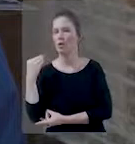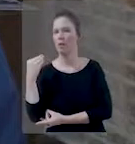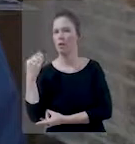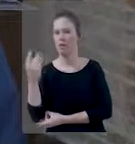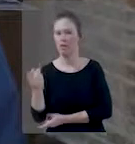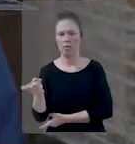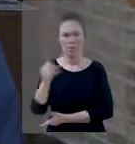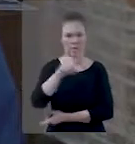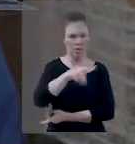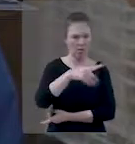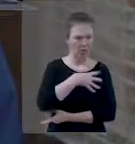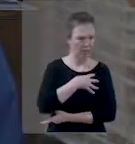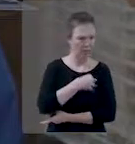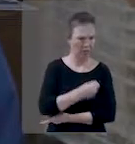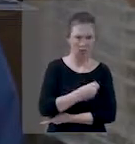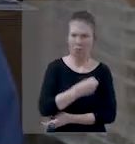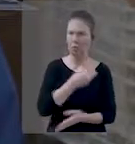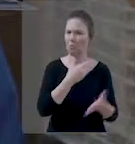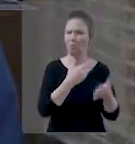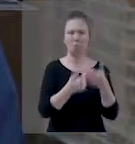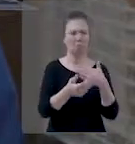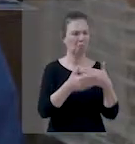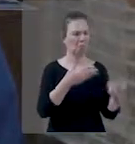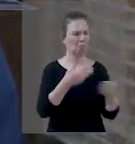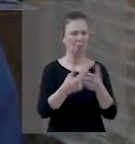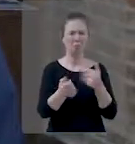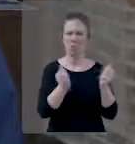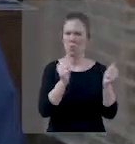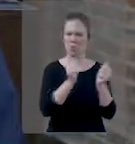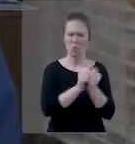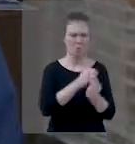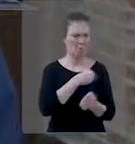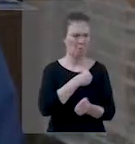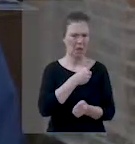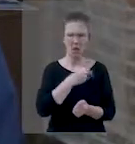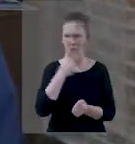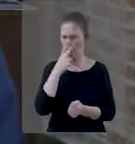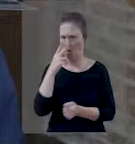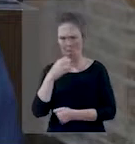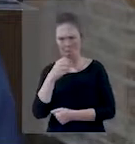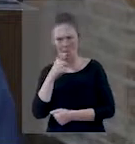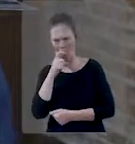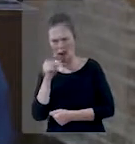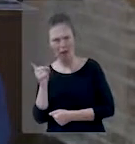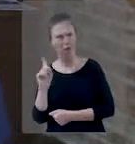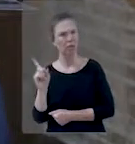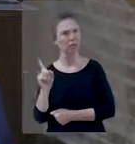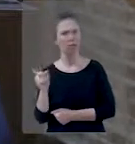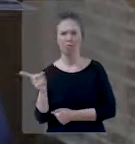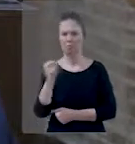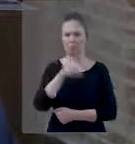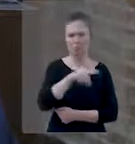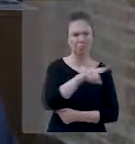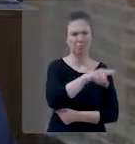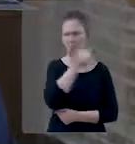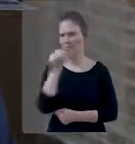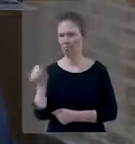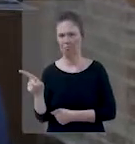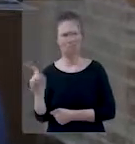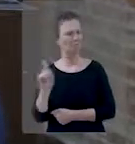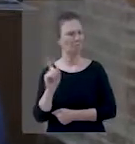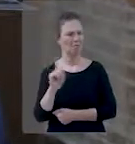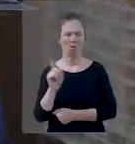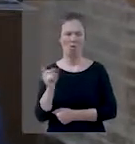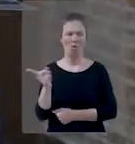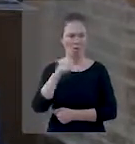O filho não levará a iniquidade do pai, nem o pai a iniquidade do filho. O